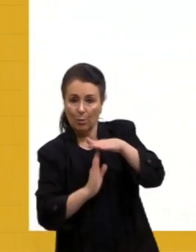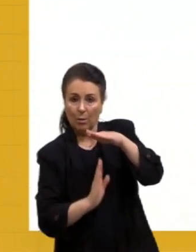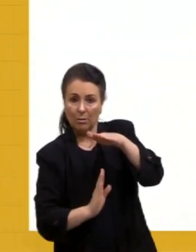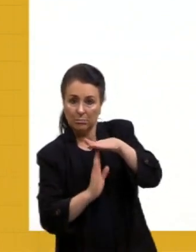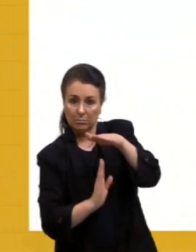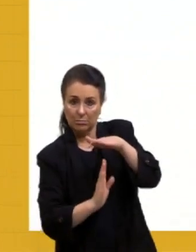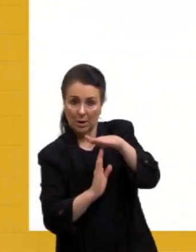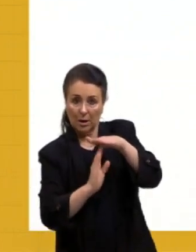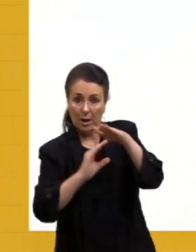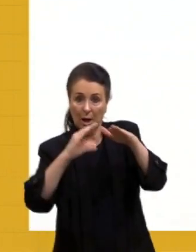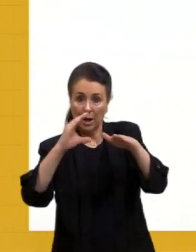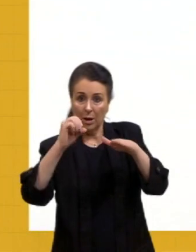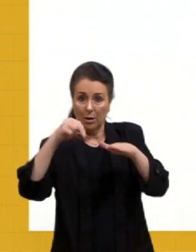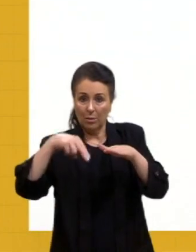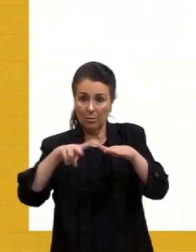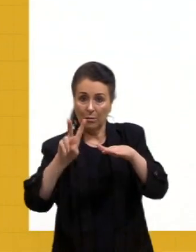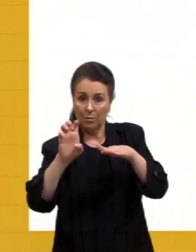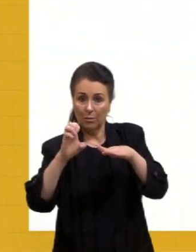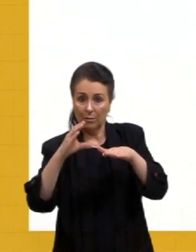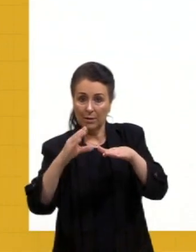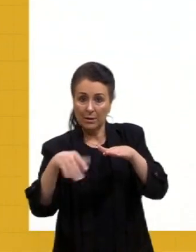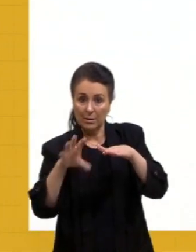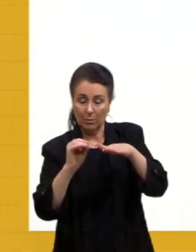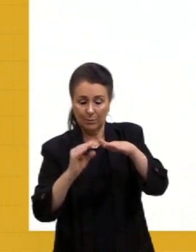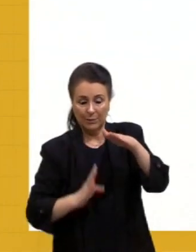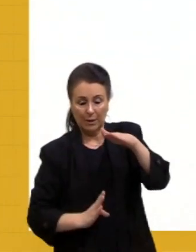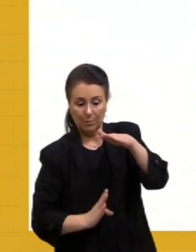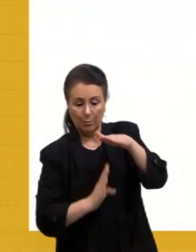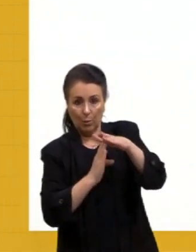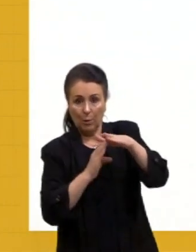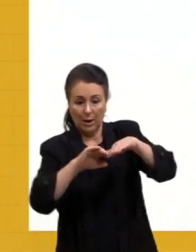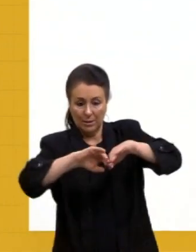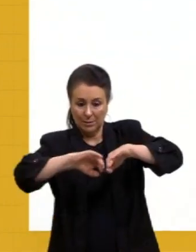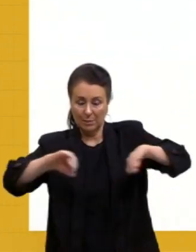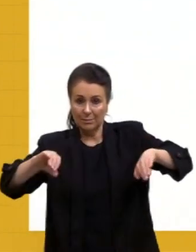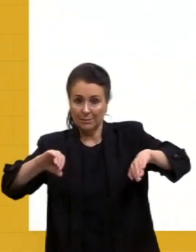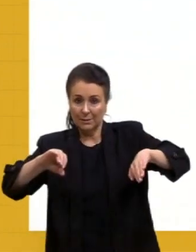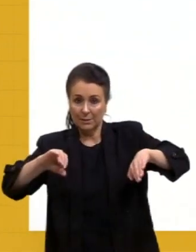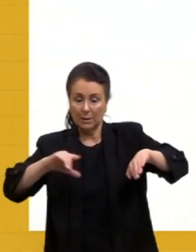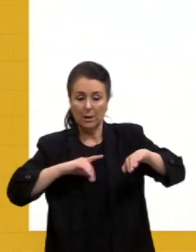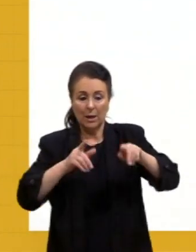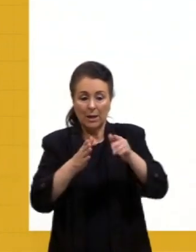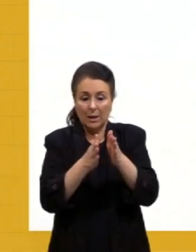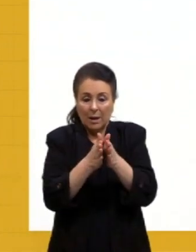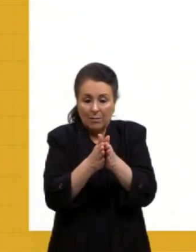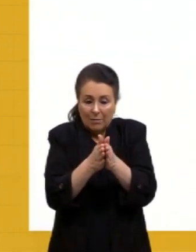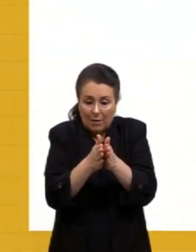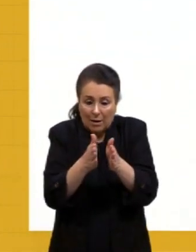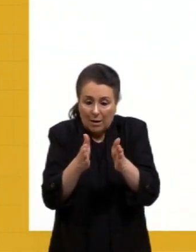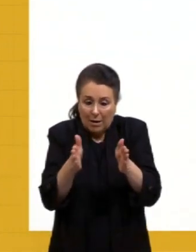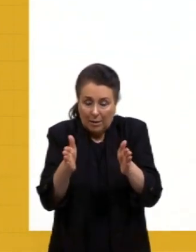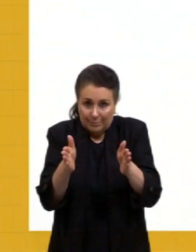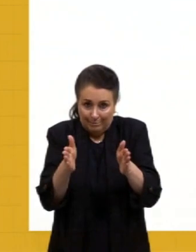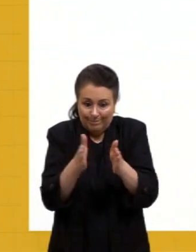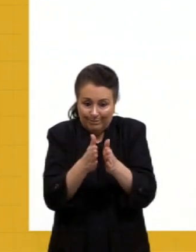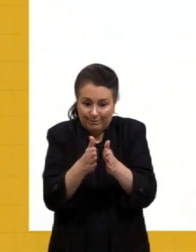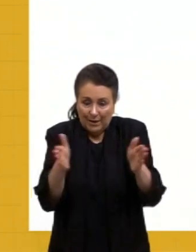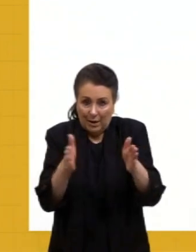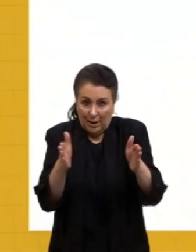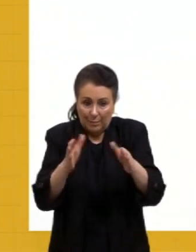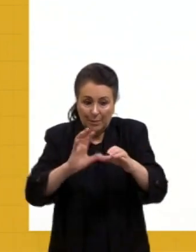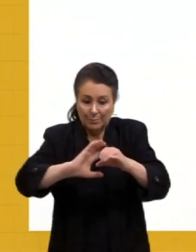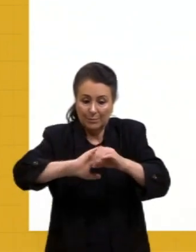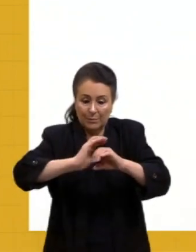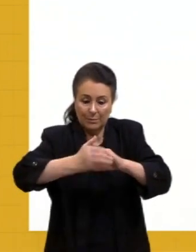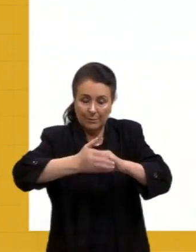fazendo com que elas se dividam. Vai formar grandes fendas, grandes rachaduras na crosta terrestre, e,